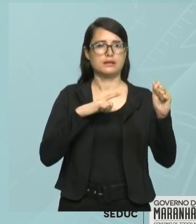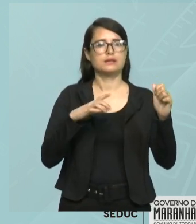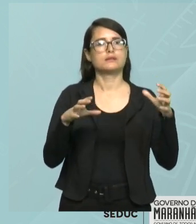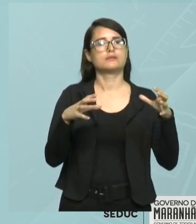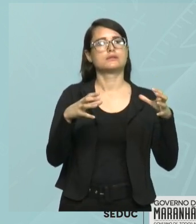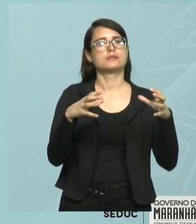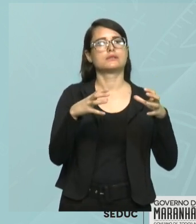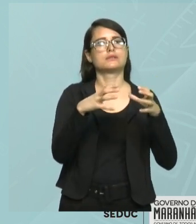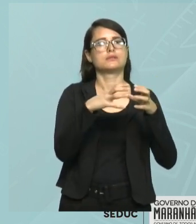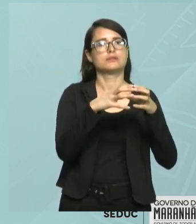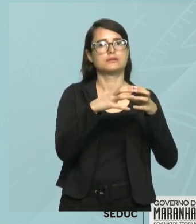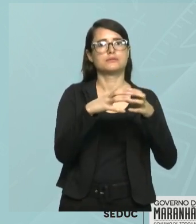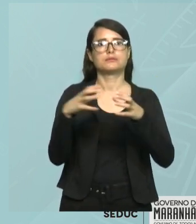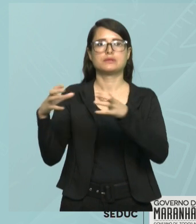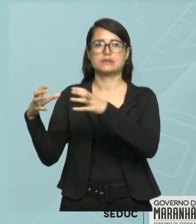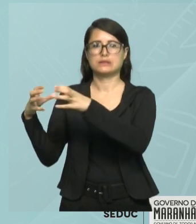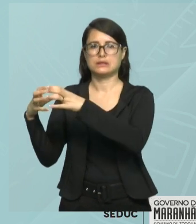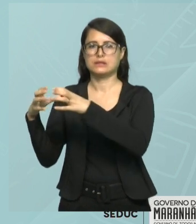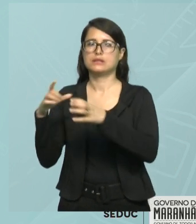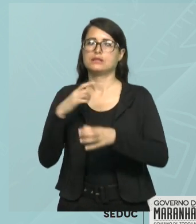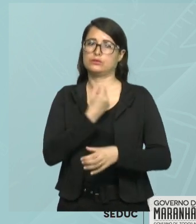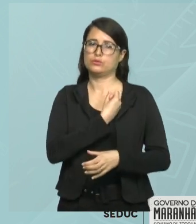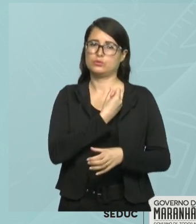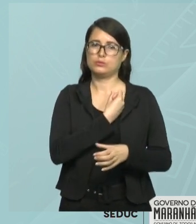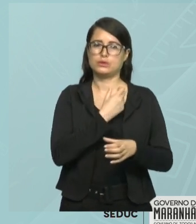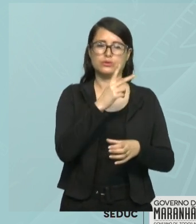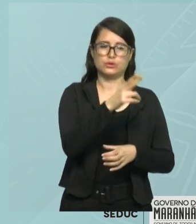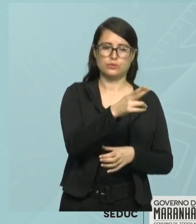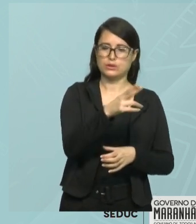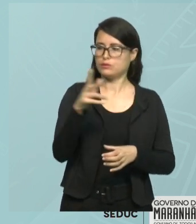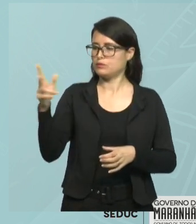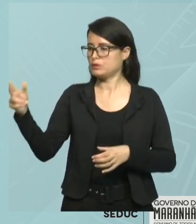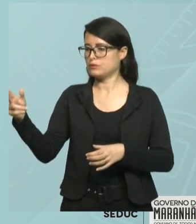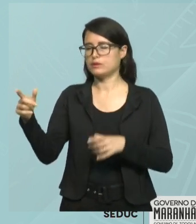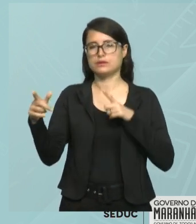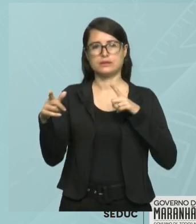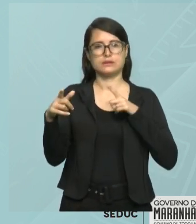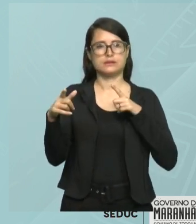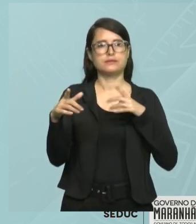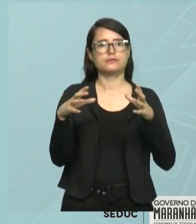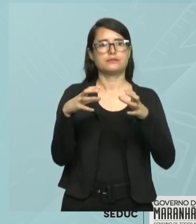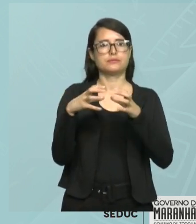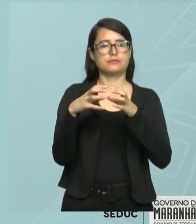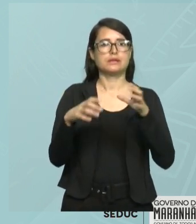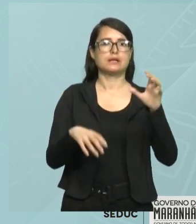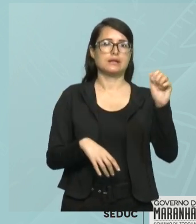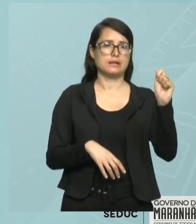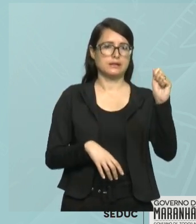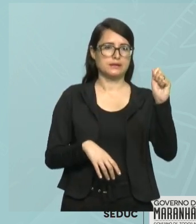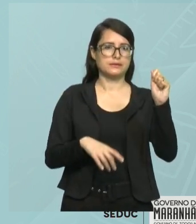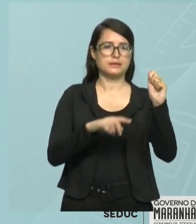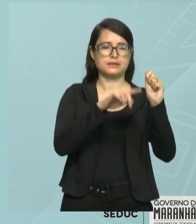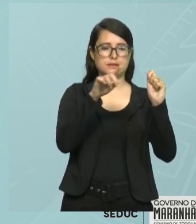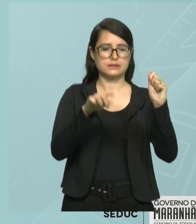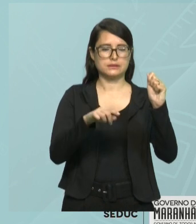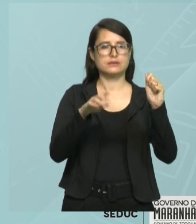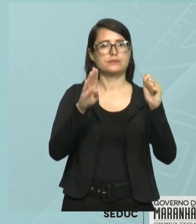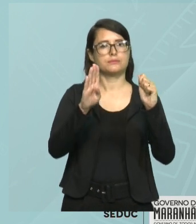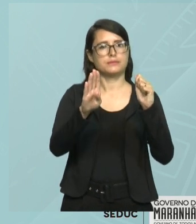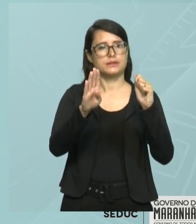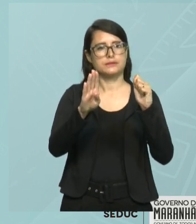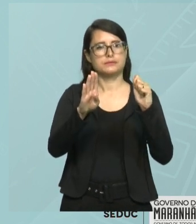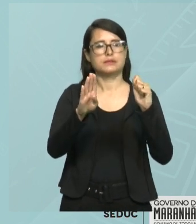que pertencem aos dois conjuntos ao mesmo tempo. Como é que eu leio aqui? A interseção B ou